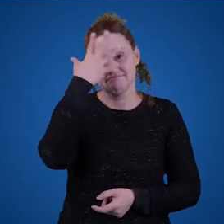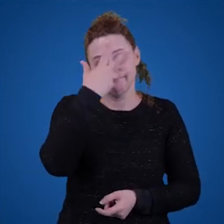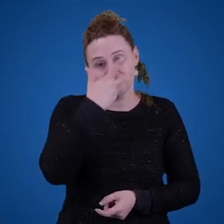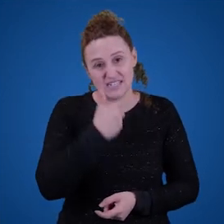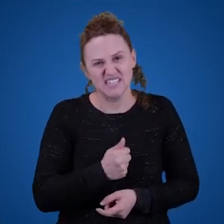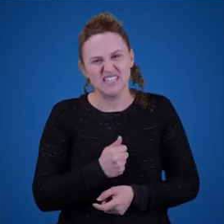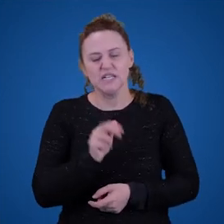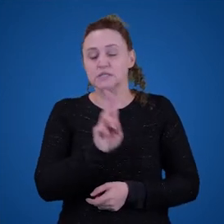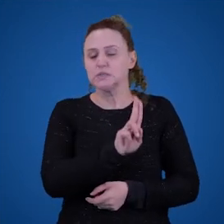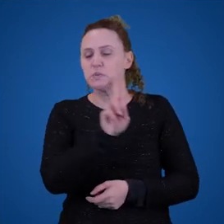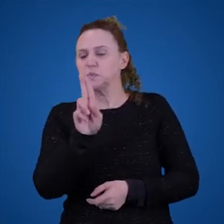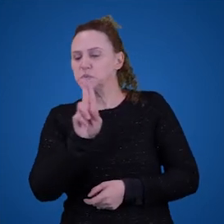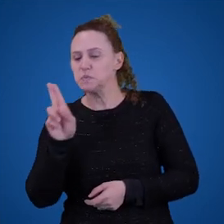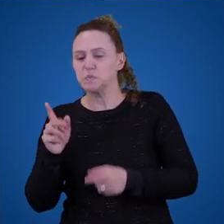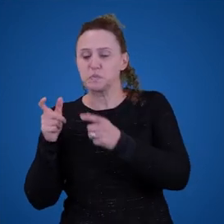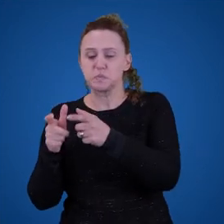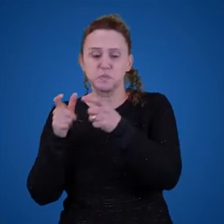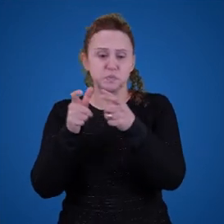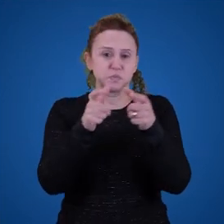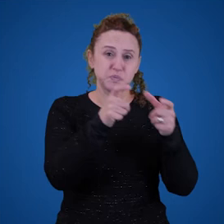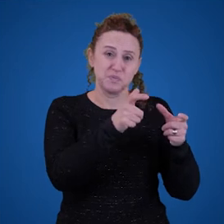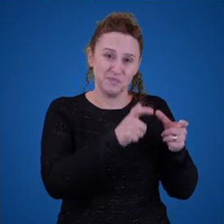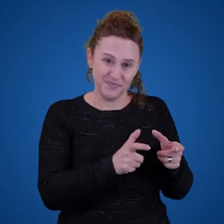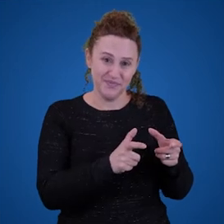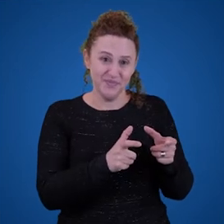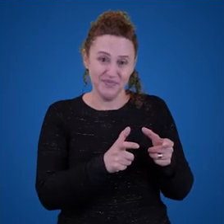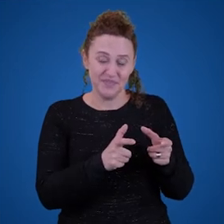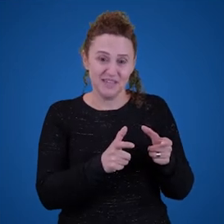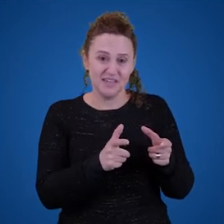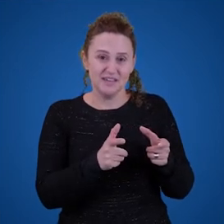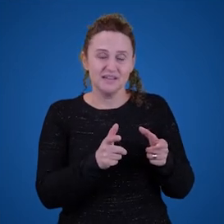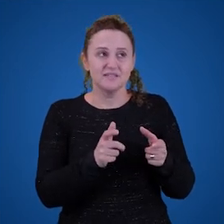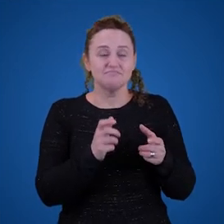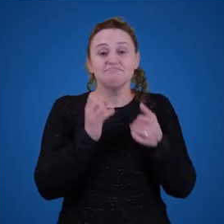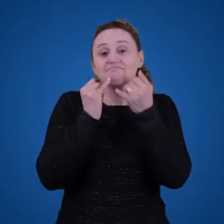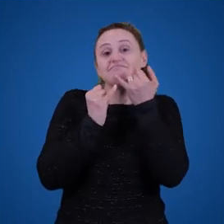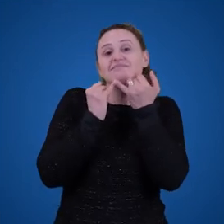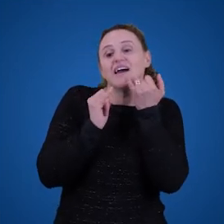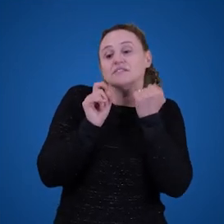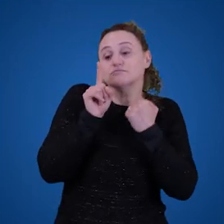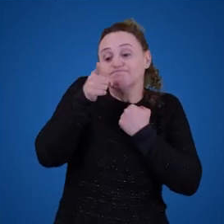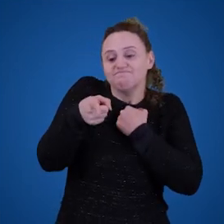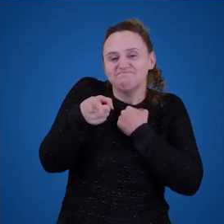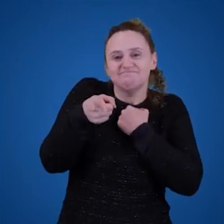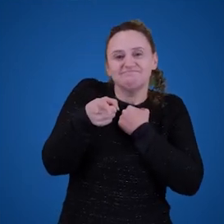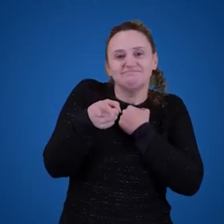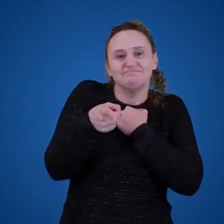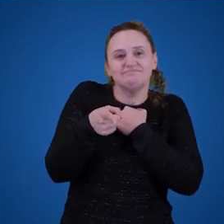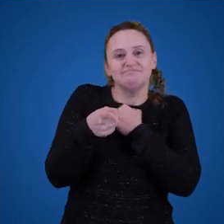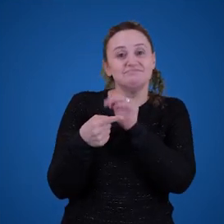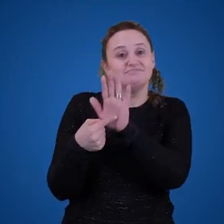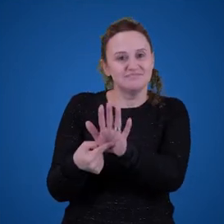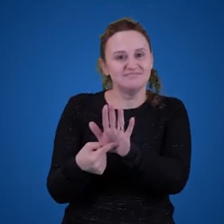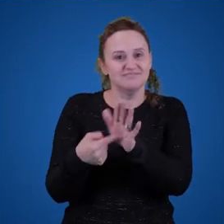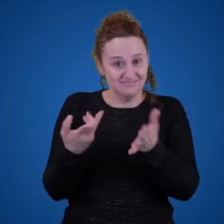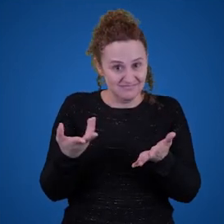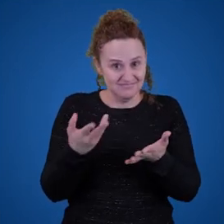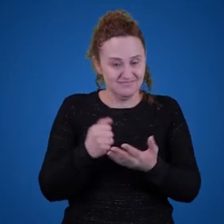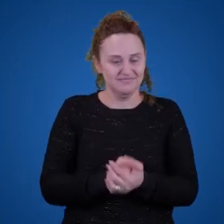nomes de lugares. Quando eu falo isso, parece que eu estou apontando para esses lugares. É como se eu estivesse falando assim, olha,